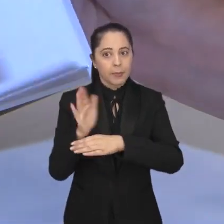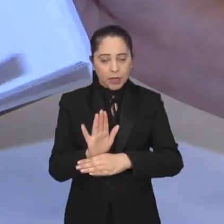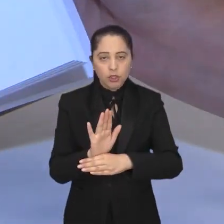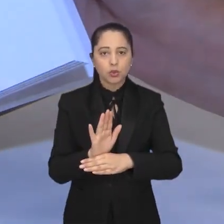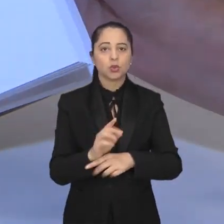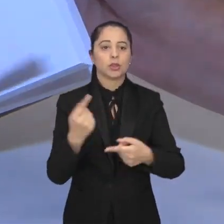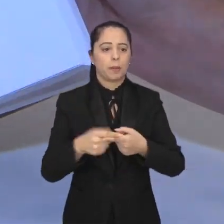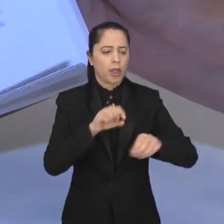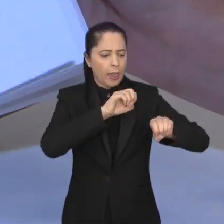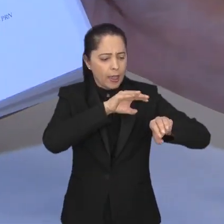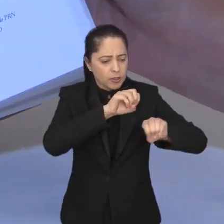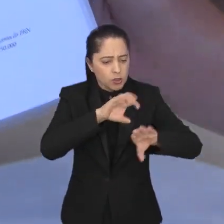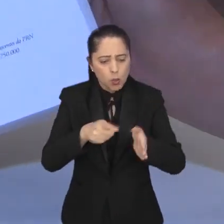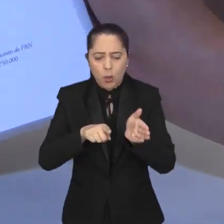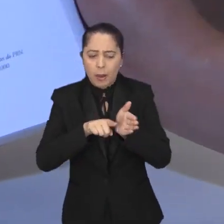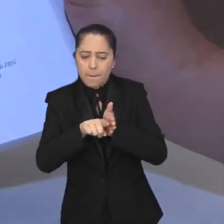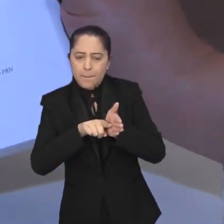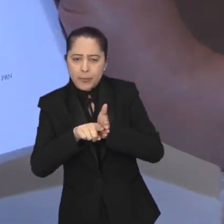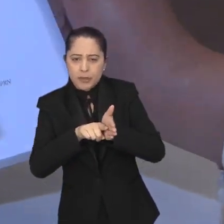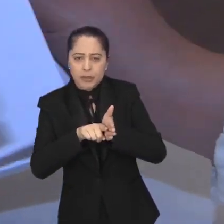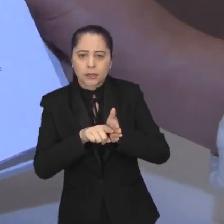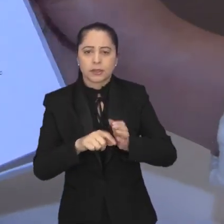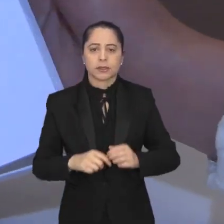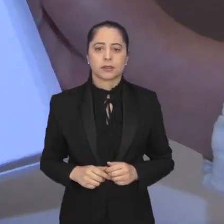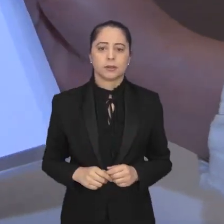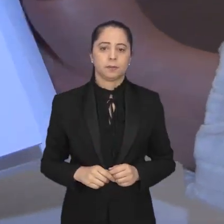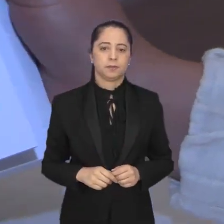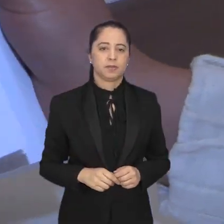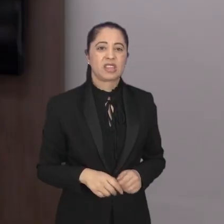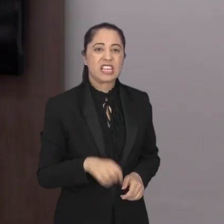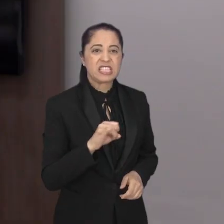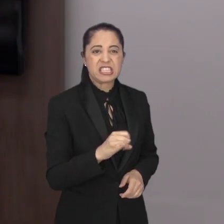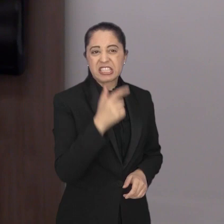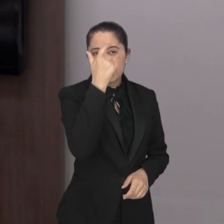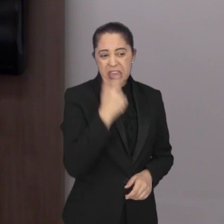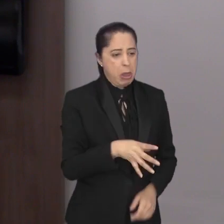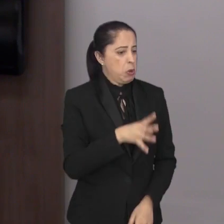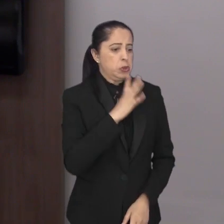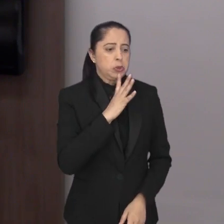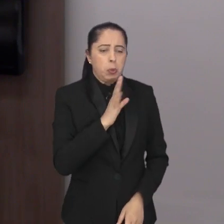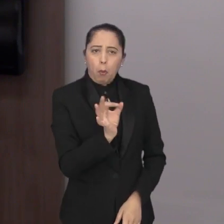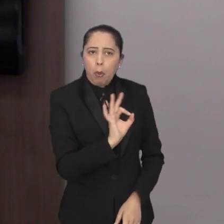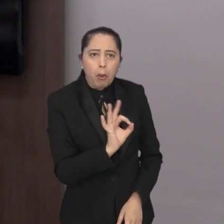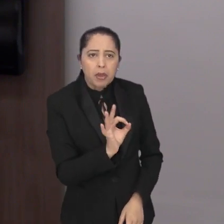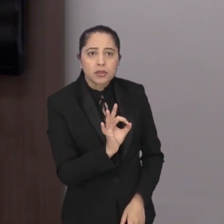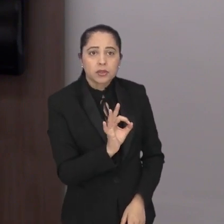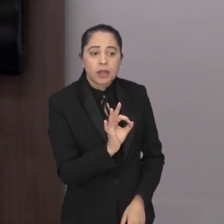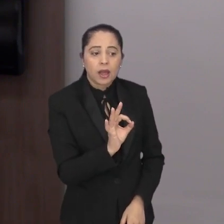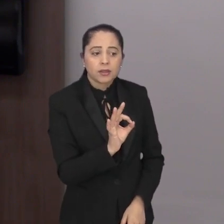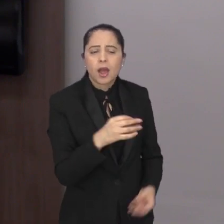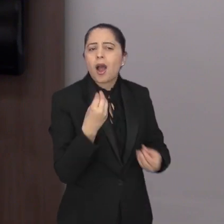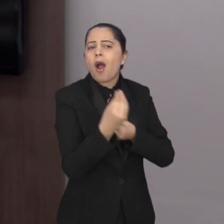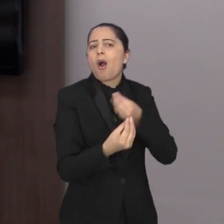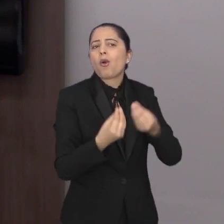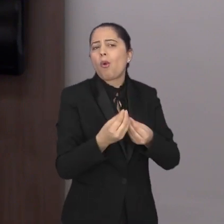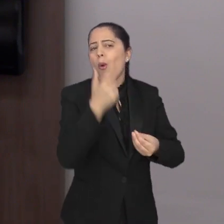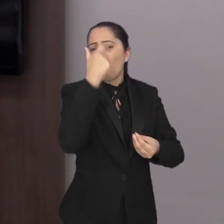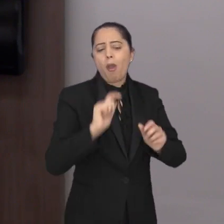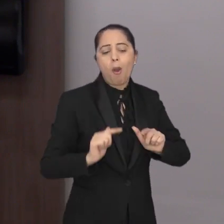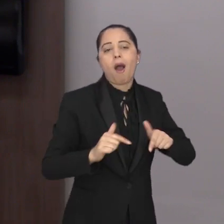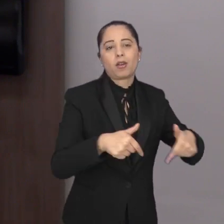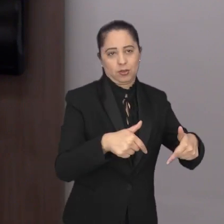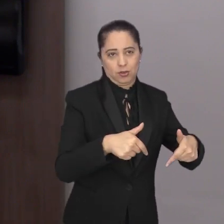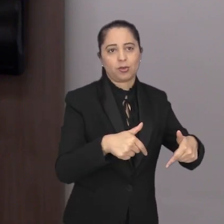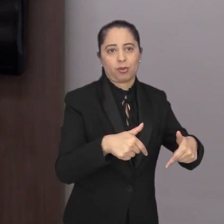de Nascentes, com projetos de ensino, pesquisa e extensão. Se eu não conheço, eu não reconheço o valor. Então, para a gente